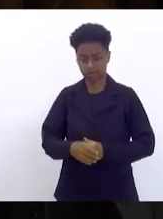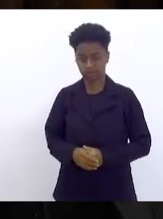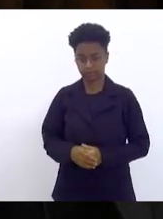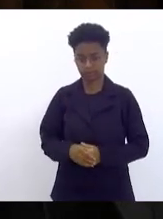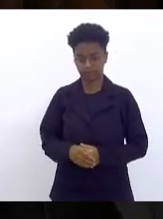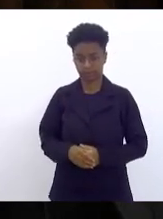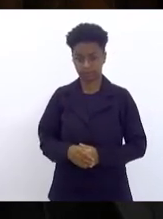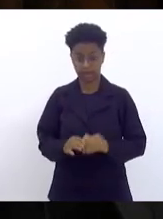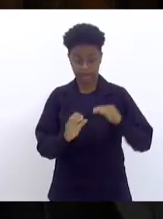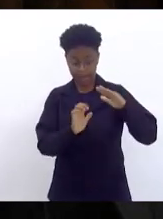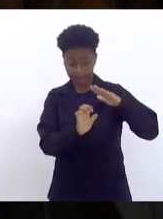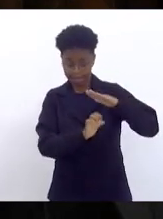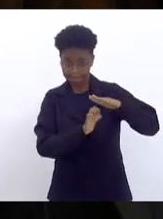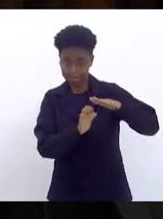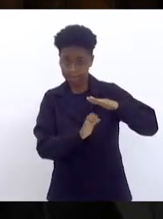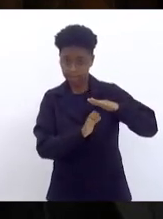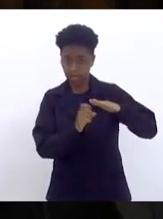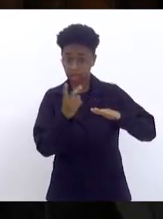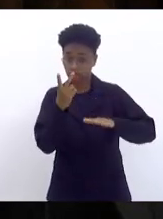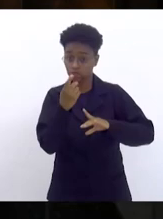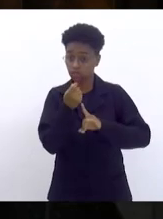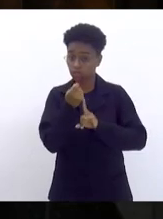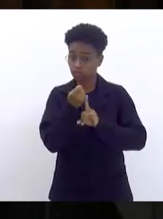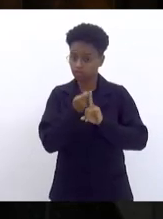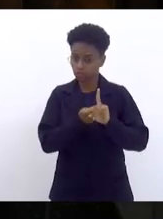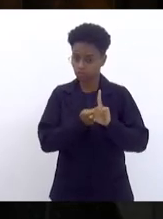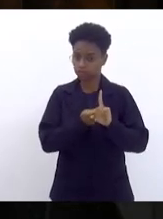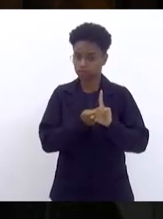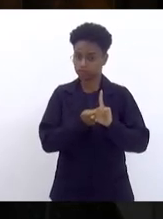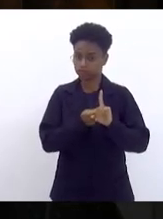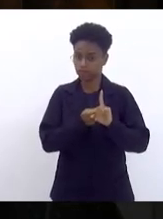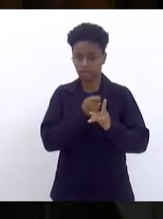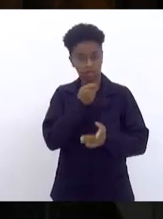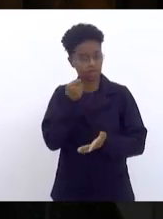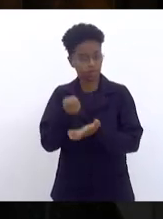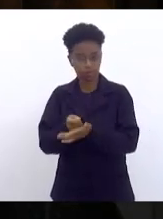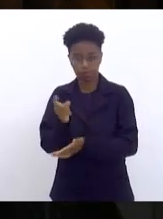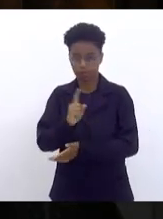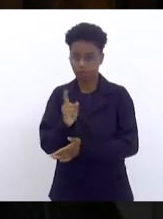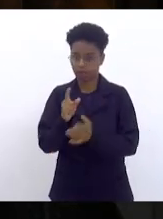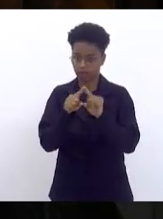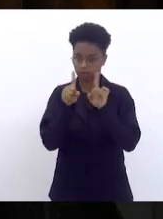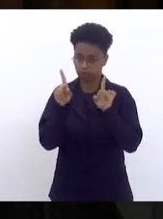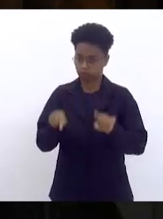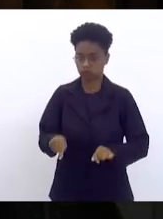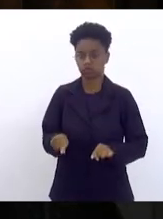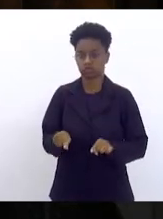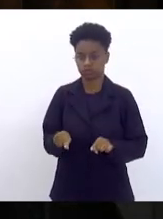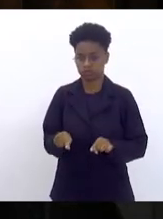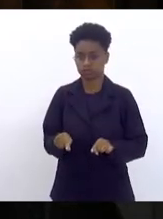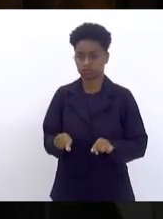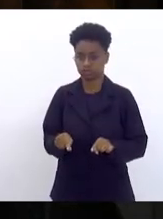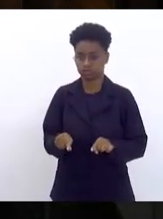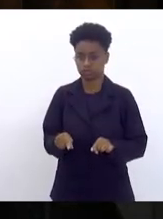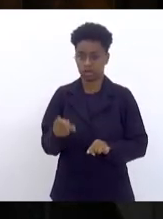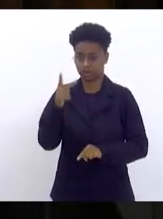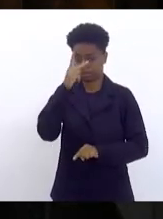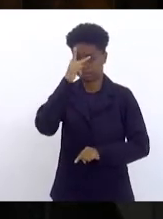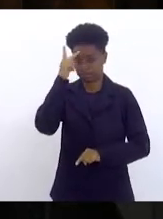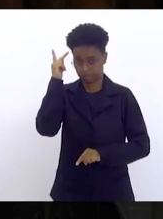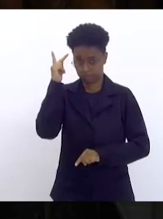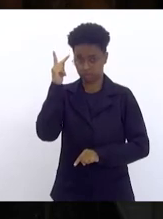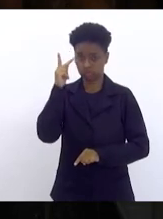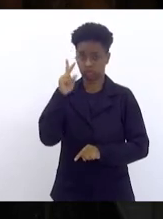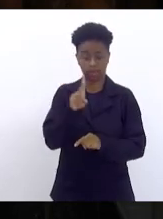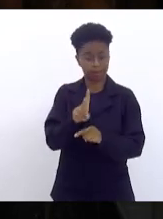empresa, ela está há dois meses sem pagar seus funcionários, funcionários terceirizados